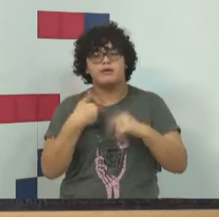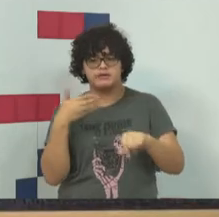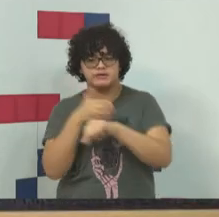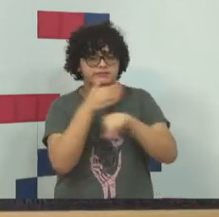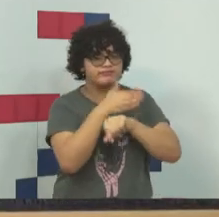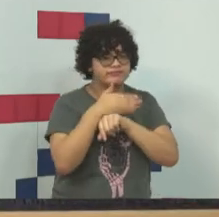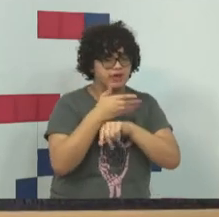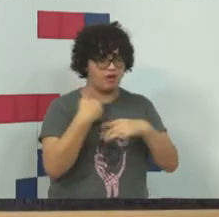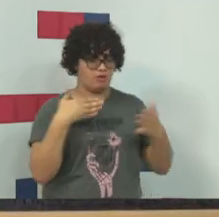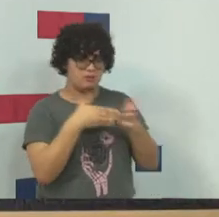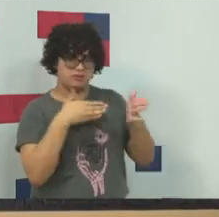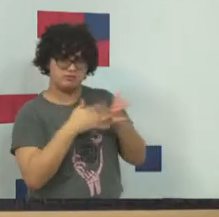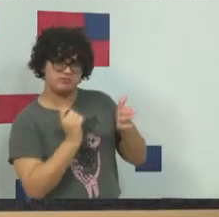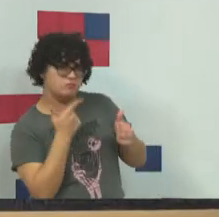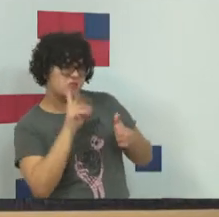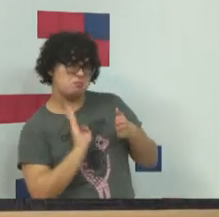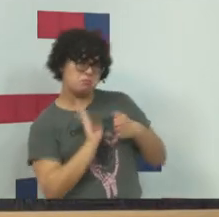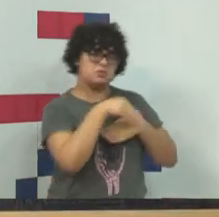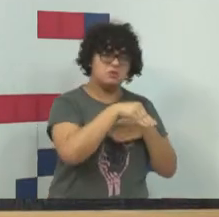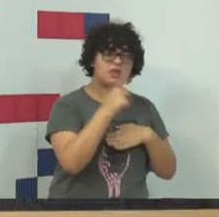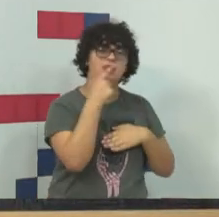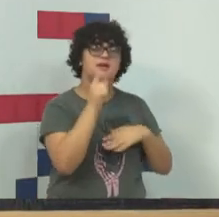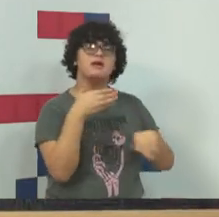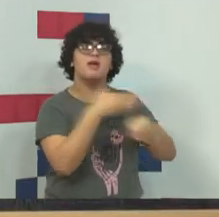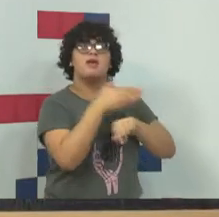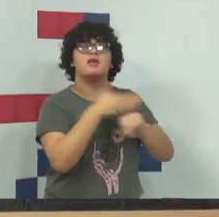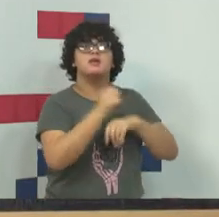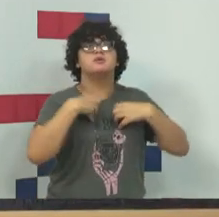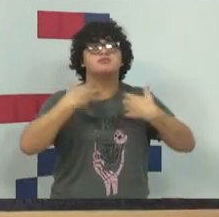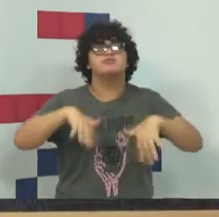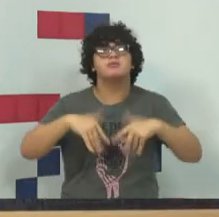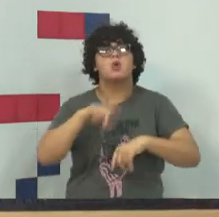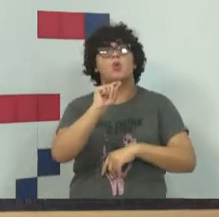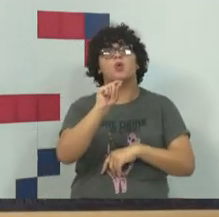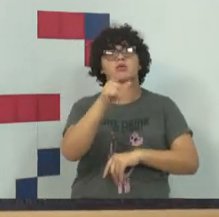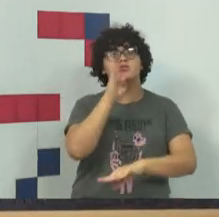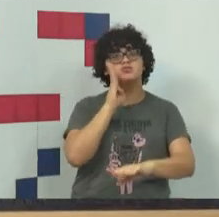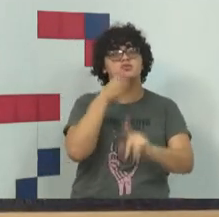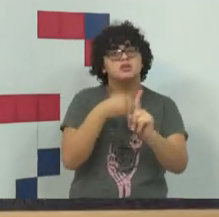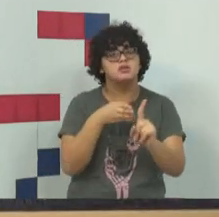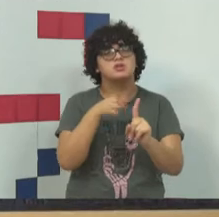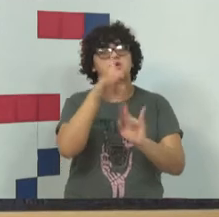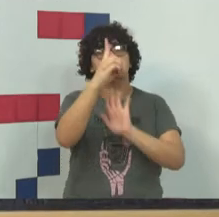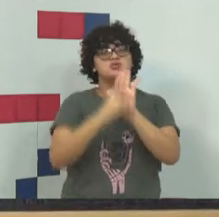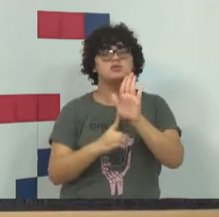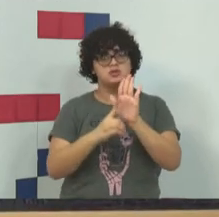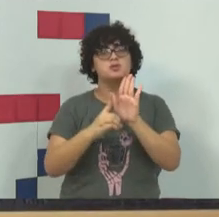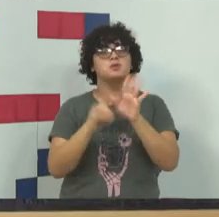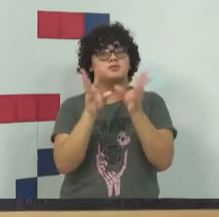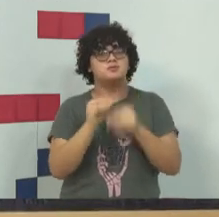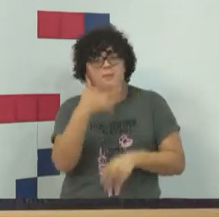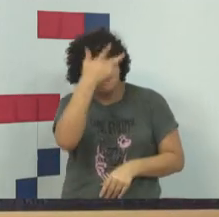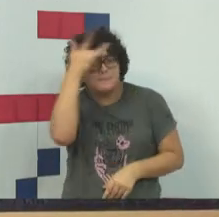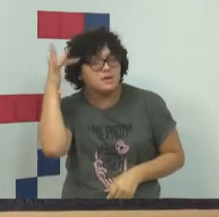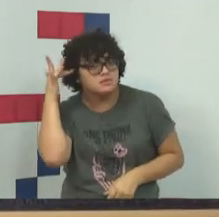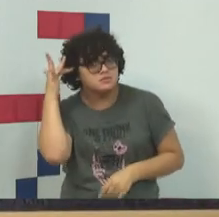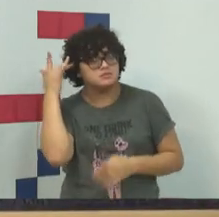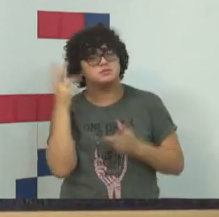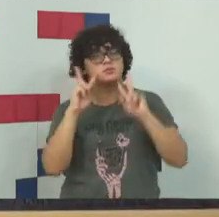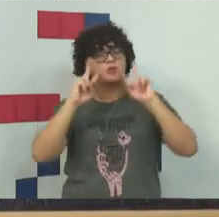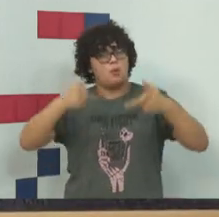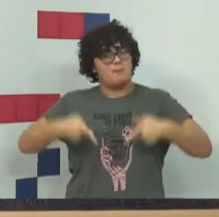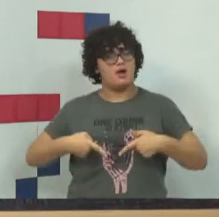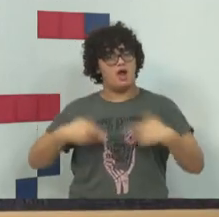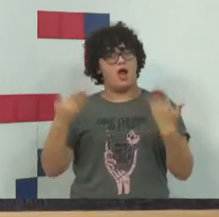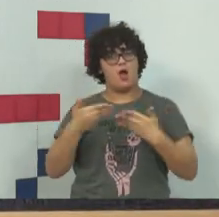essa barreira e entro em choque diretamente com o direito da dignidade da pessoa humana. E vou